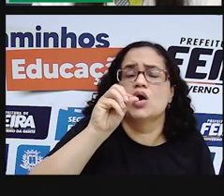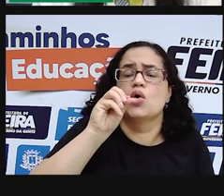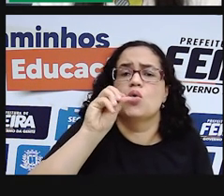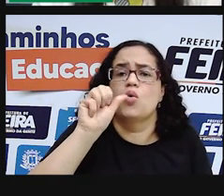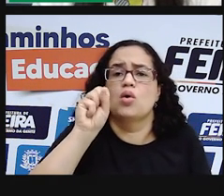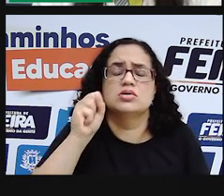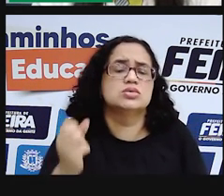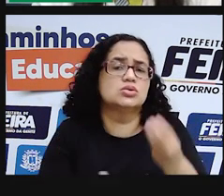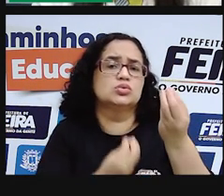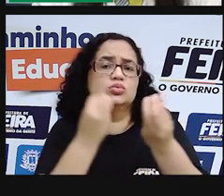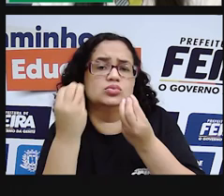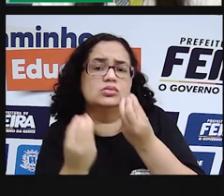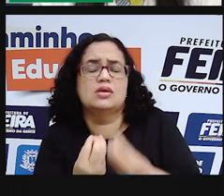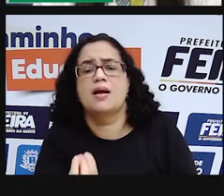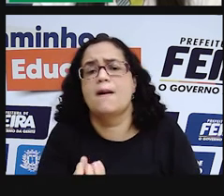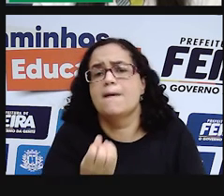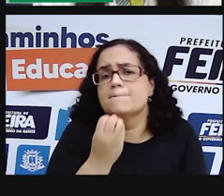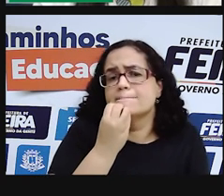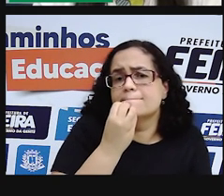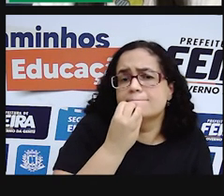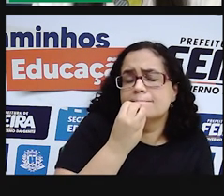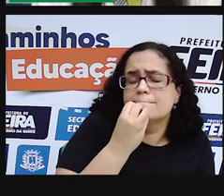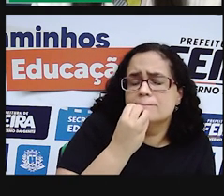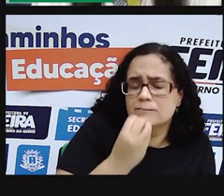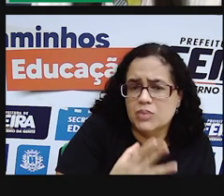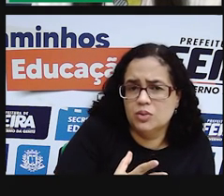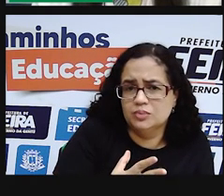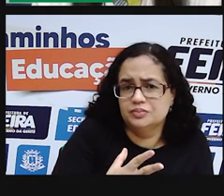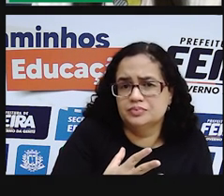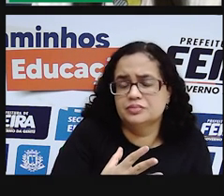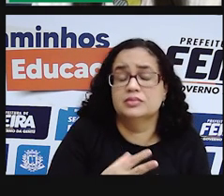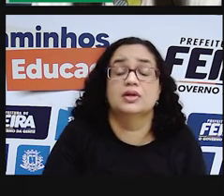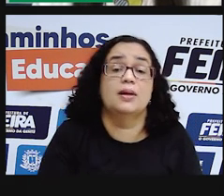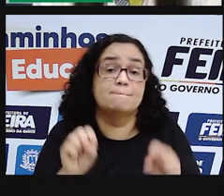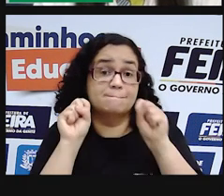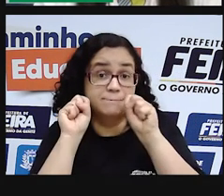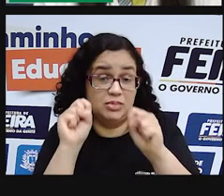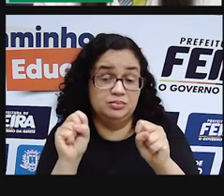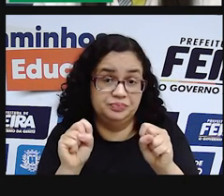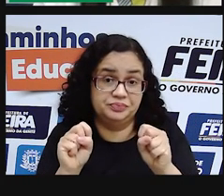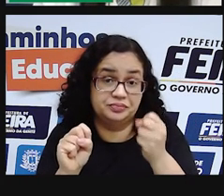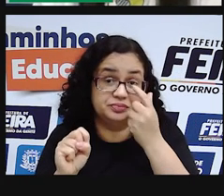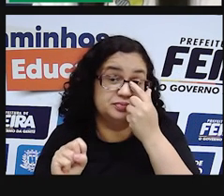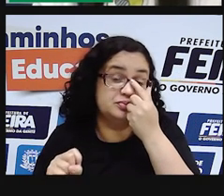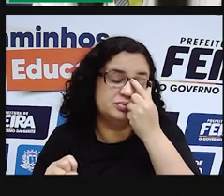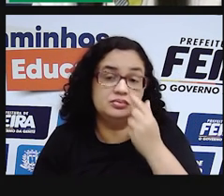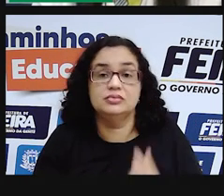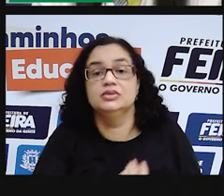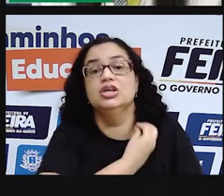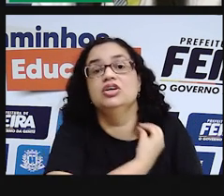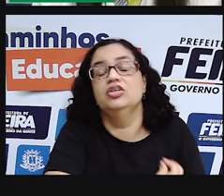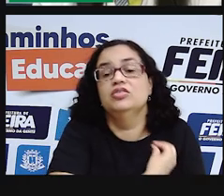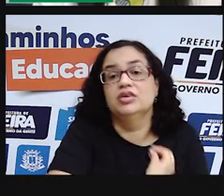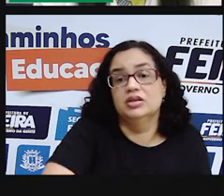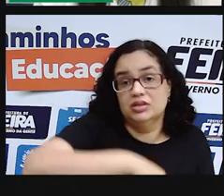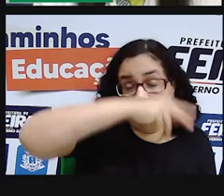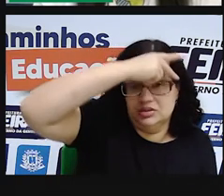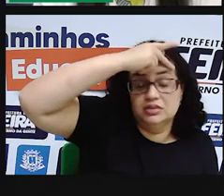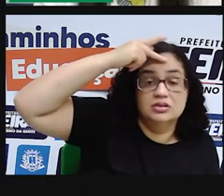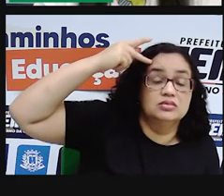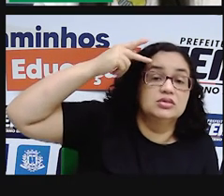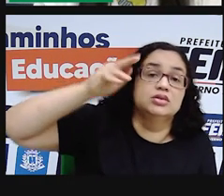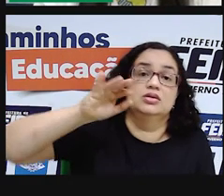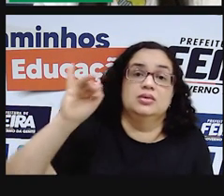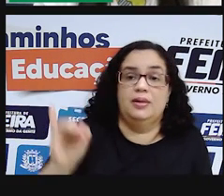benefícios, ou podem se relacionar com o modo de vida das pessoas e